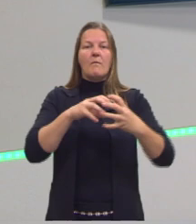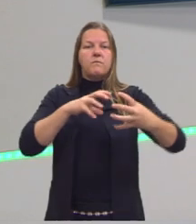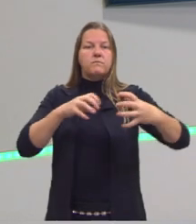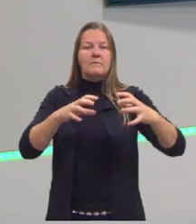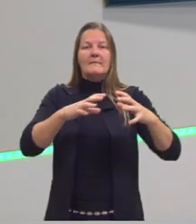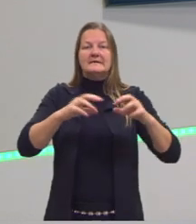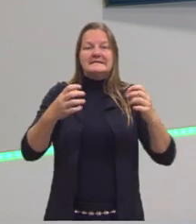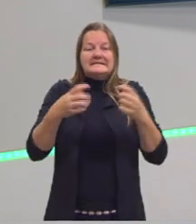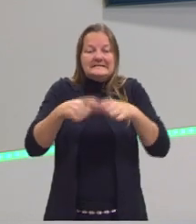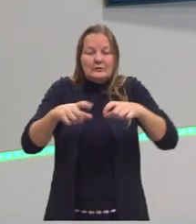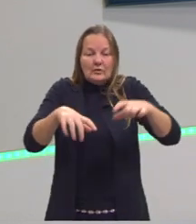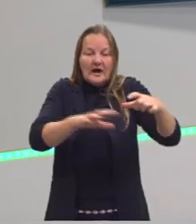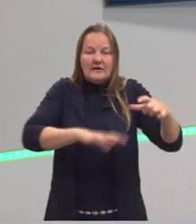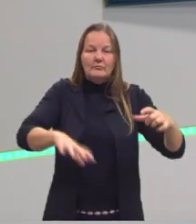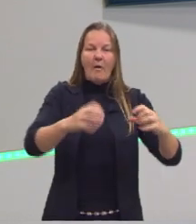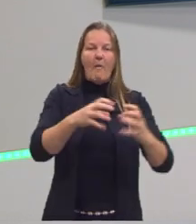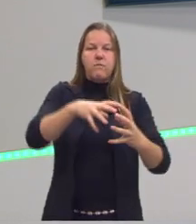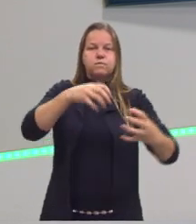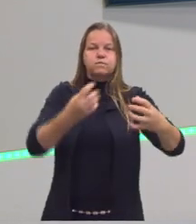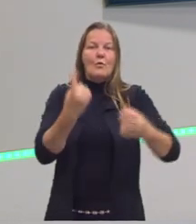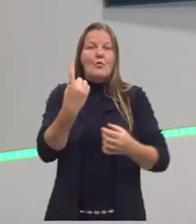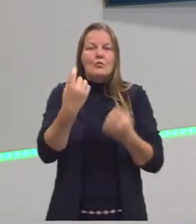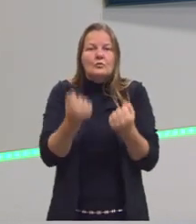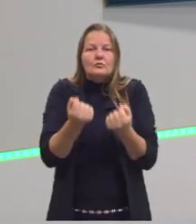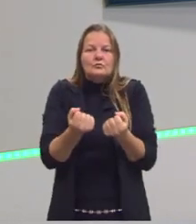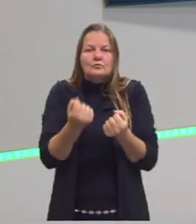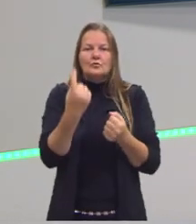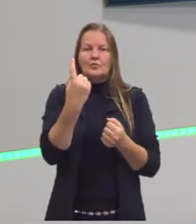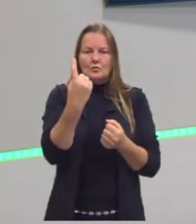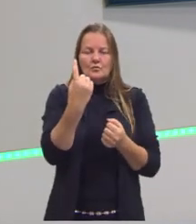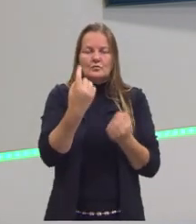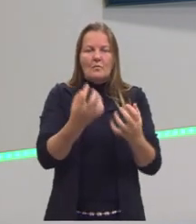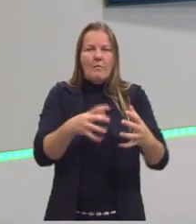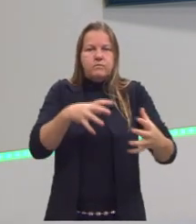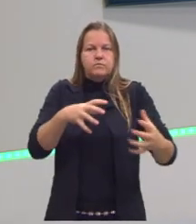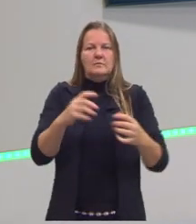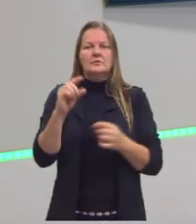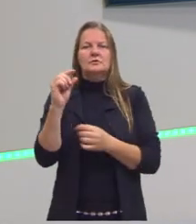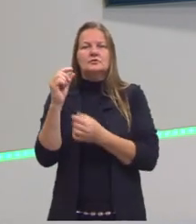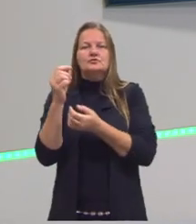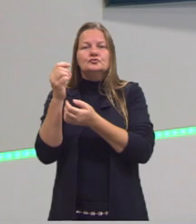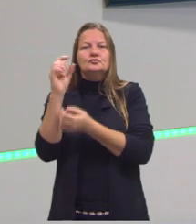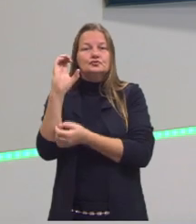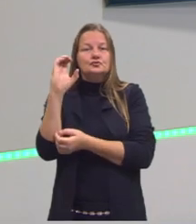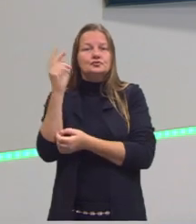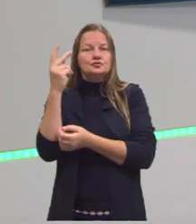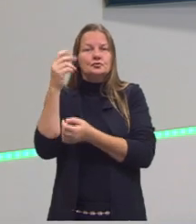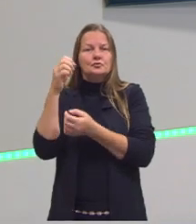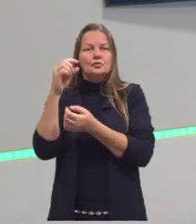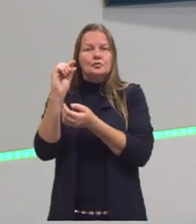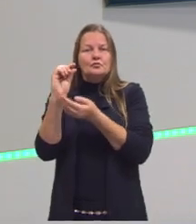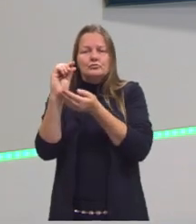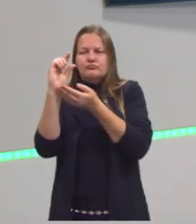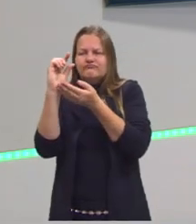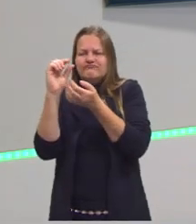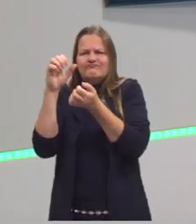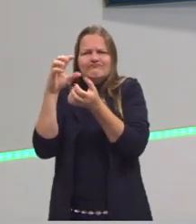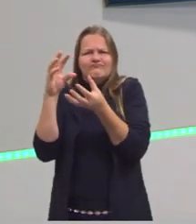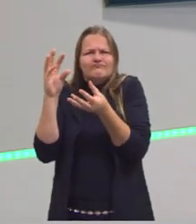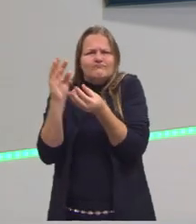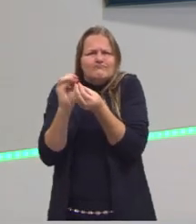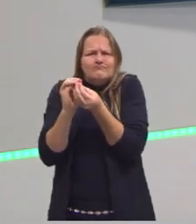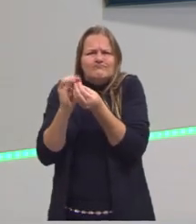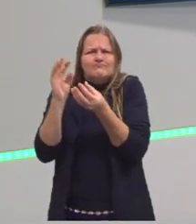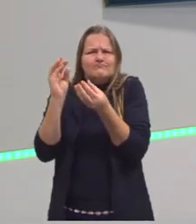mais espaço para a gente ter um quilograma do que o chumbo. Justamente porque as moléculas do